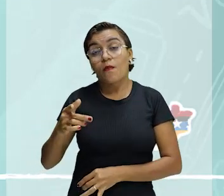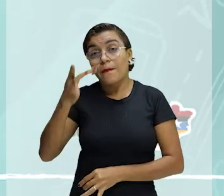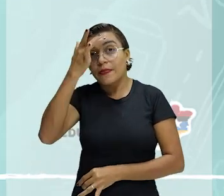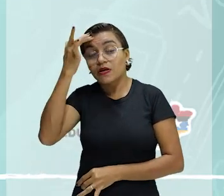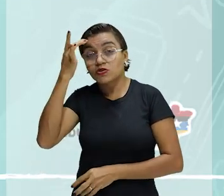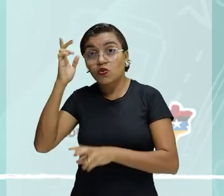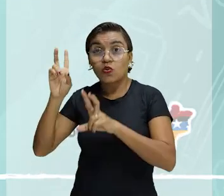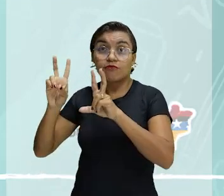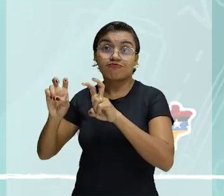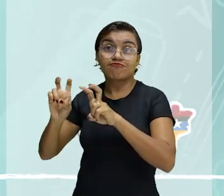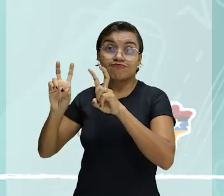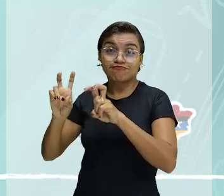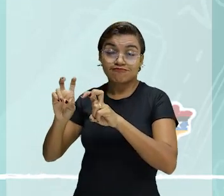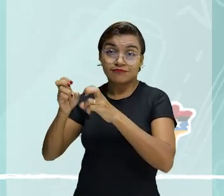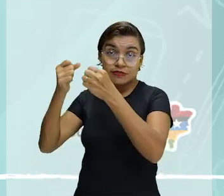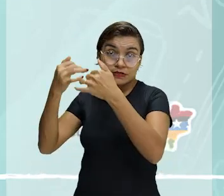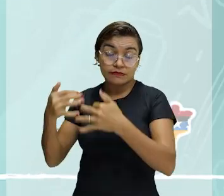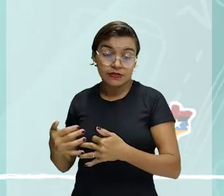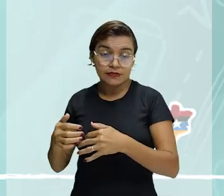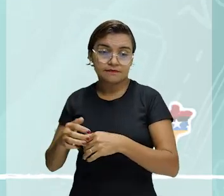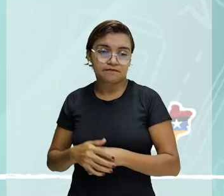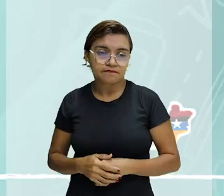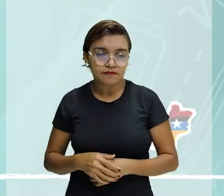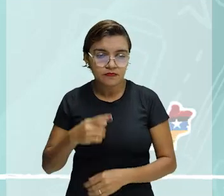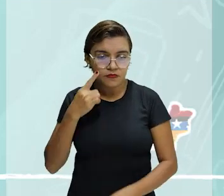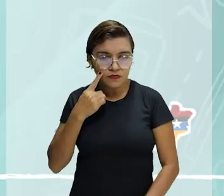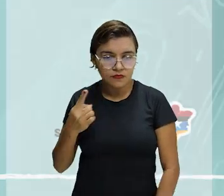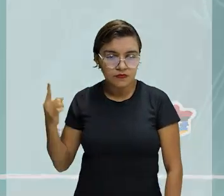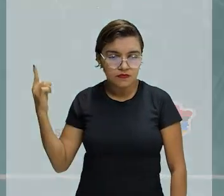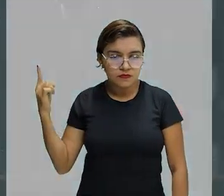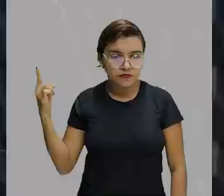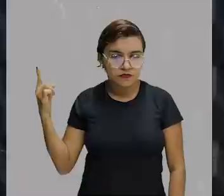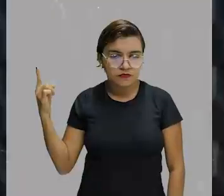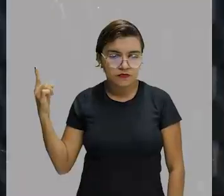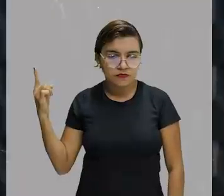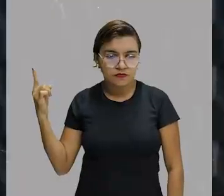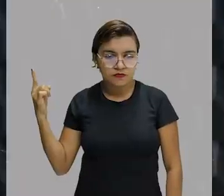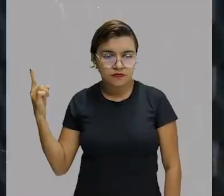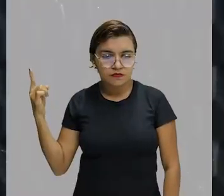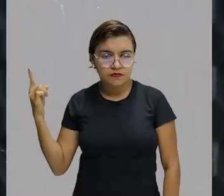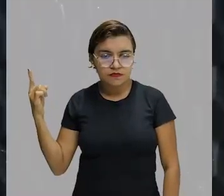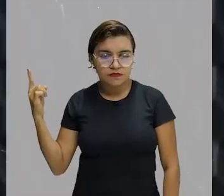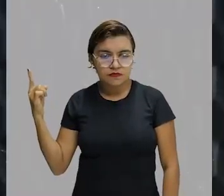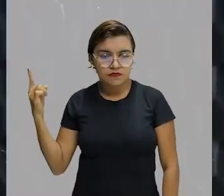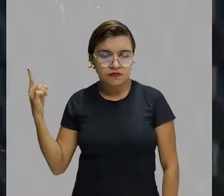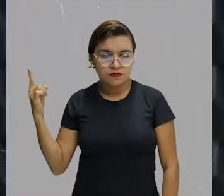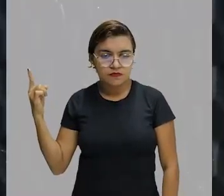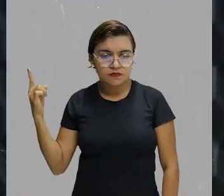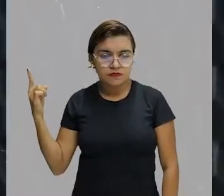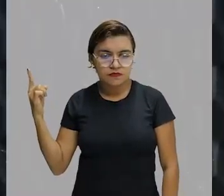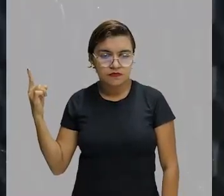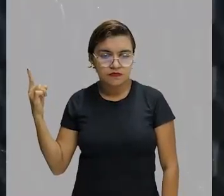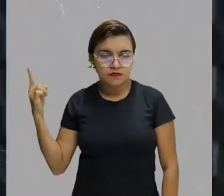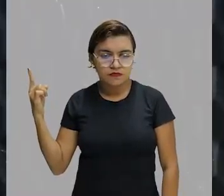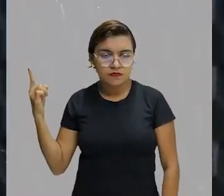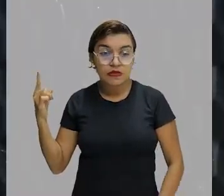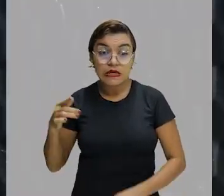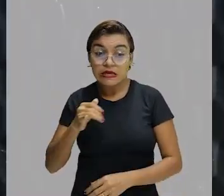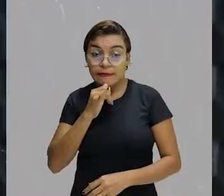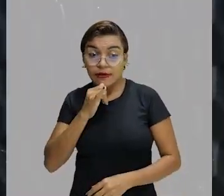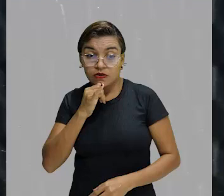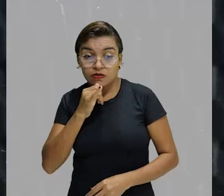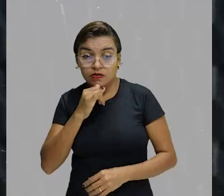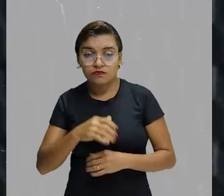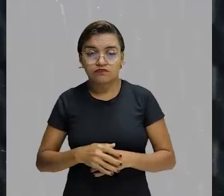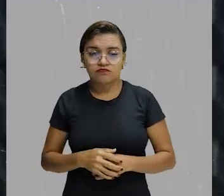Saíram a passear a mãe e a sua filha. De quem é a mãe? De quem é a filha? A mãe ou